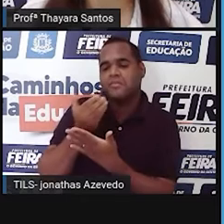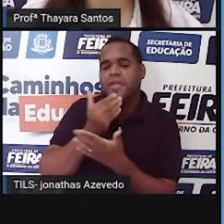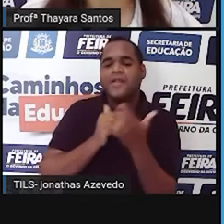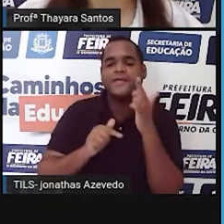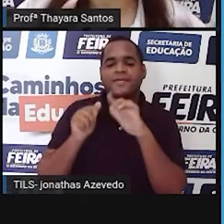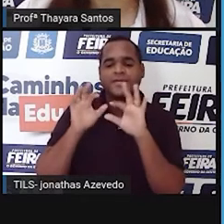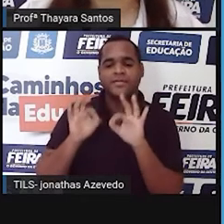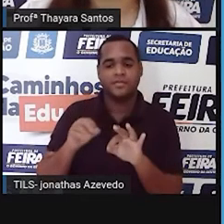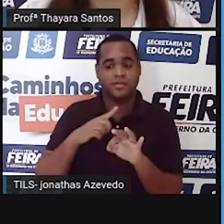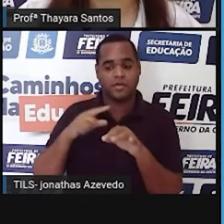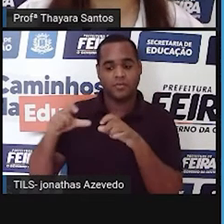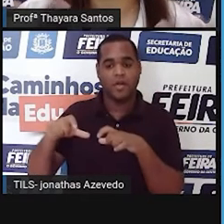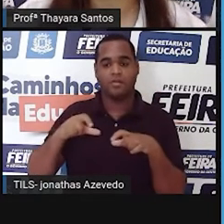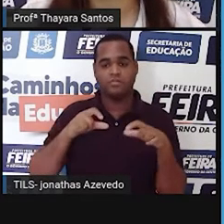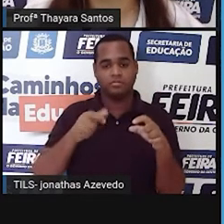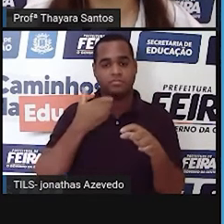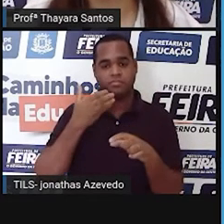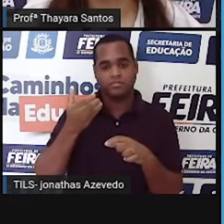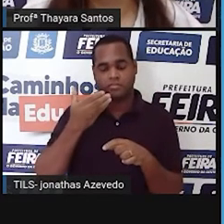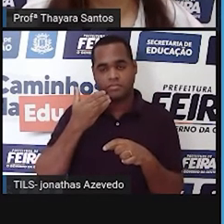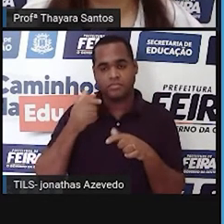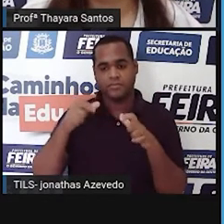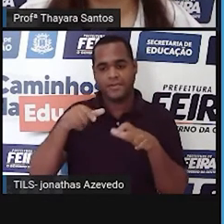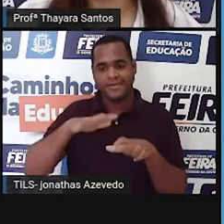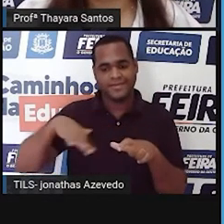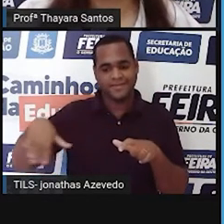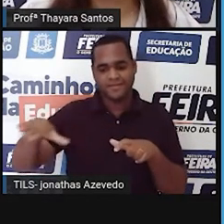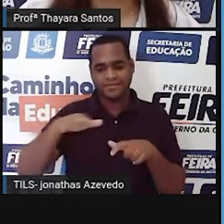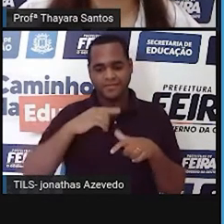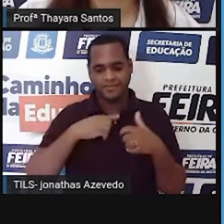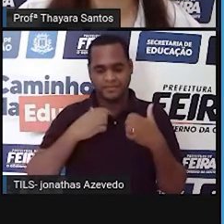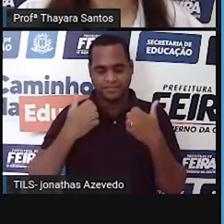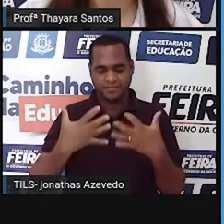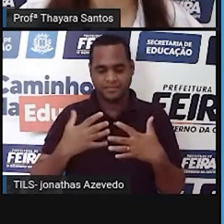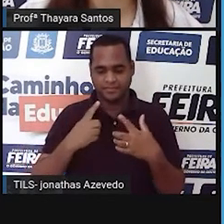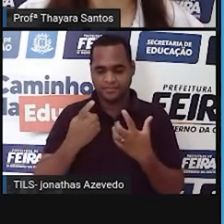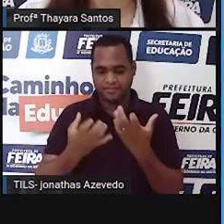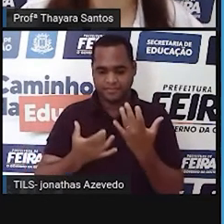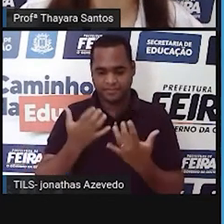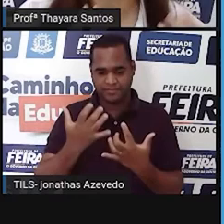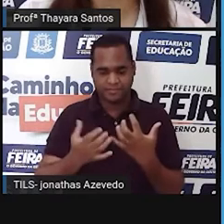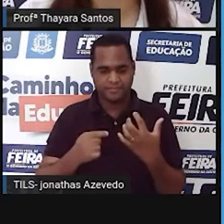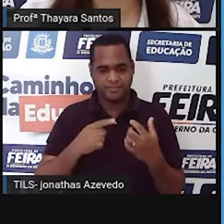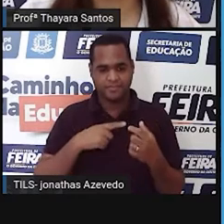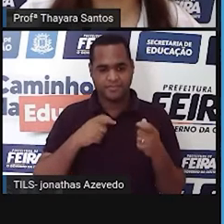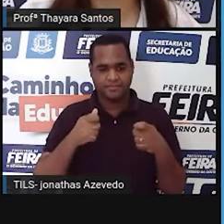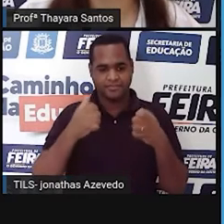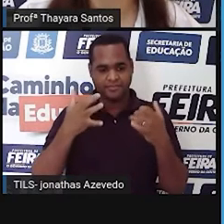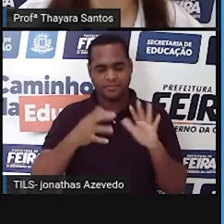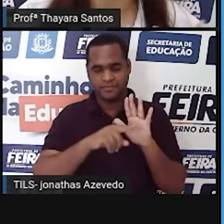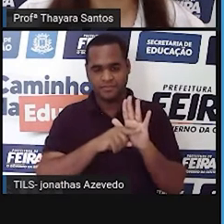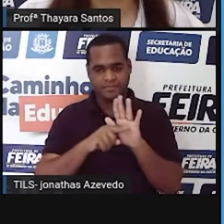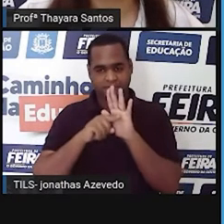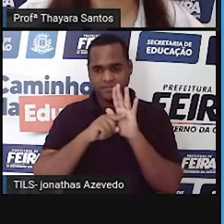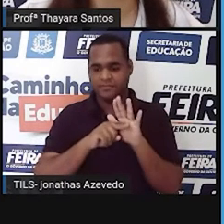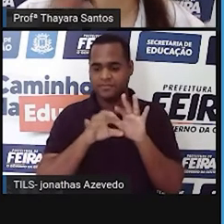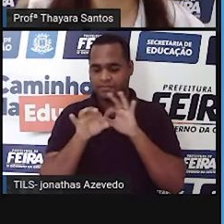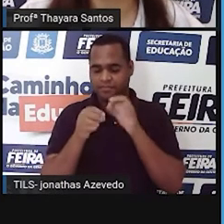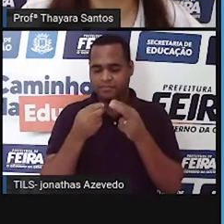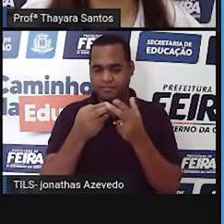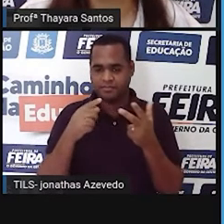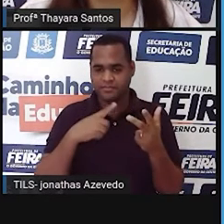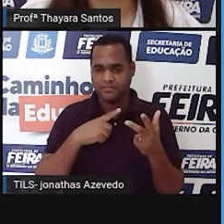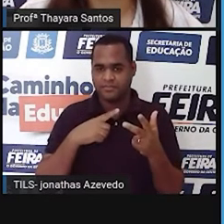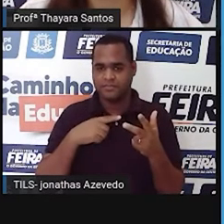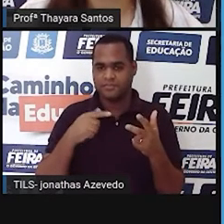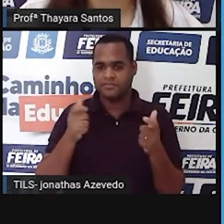estudam o melhor local, a área que vai ser colocada esse fogo para poder ajudar a vegetação que tem lá a se recuperar, a